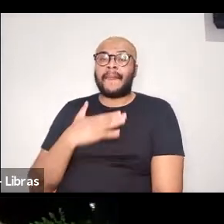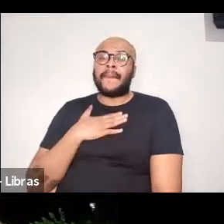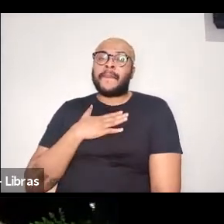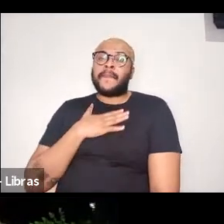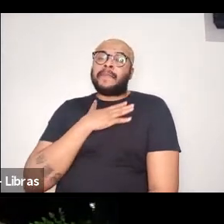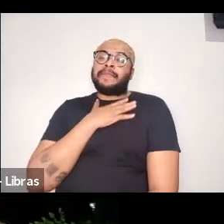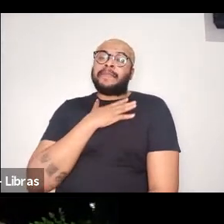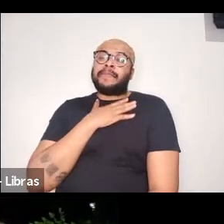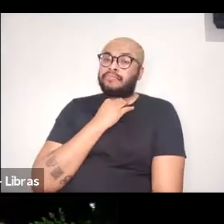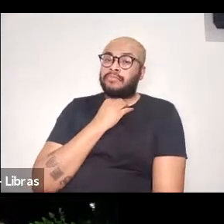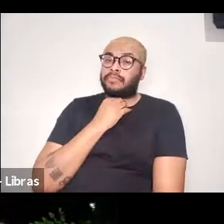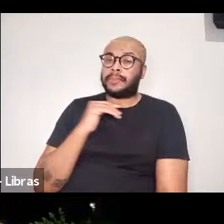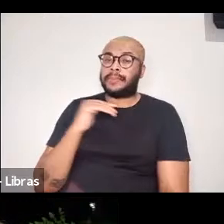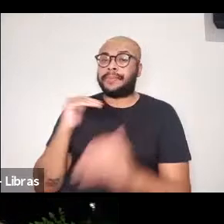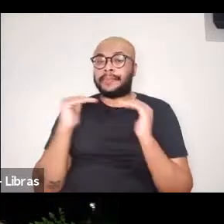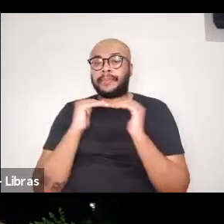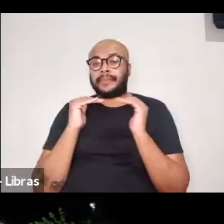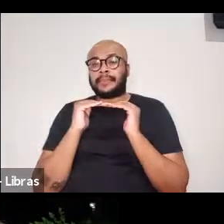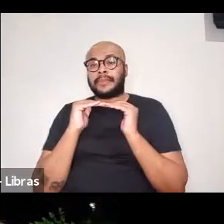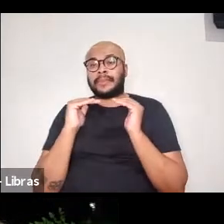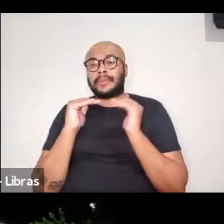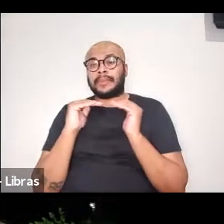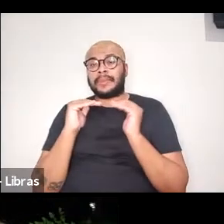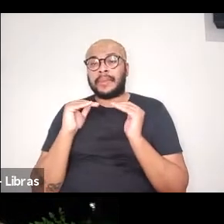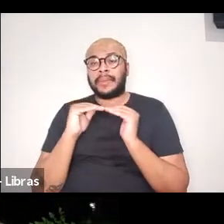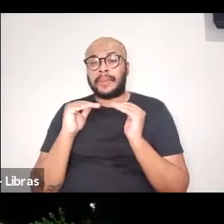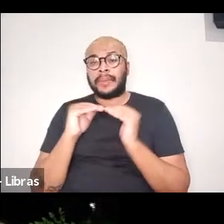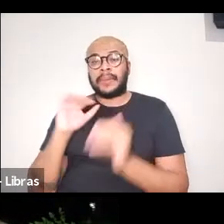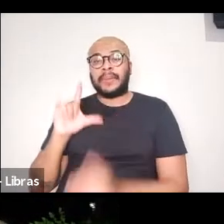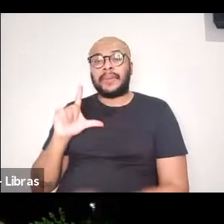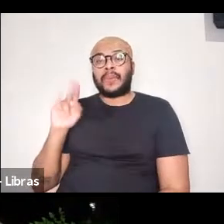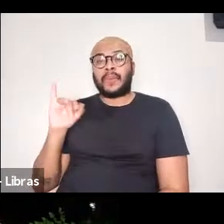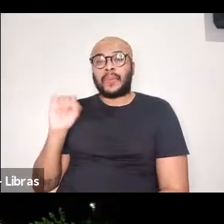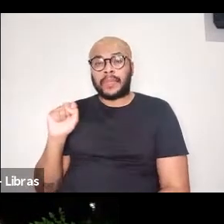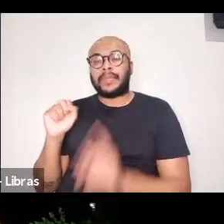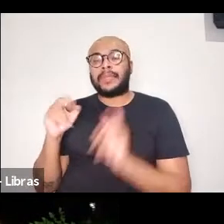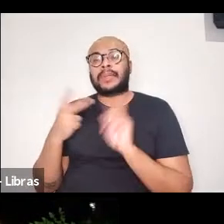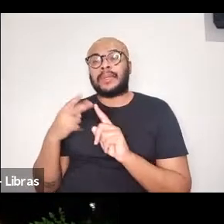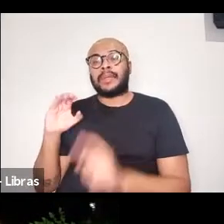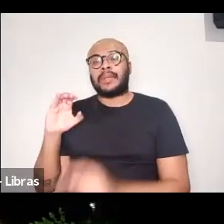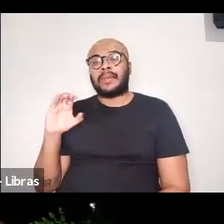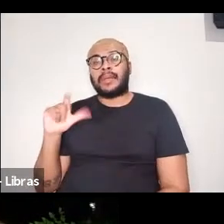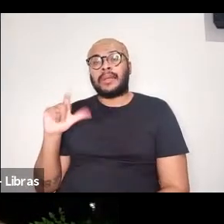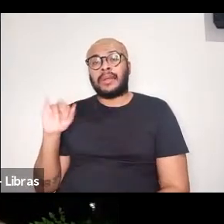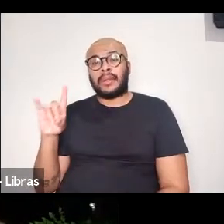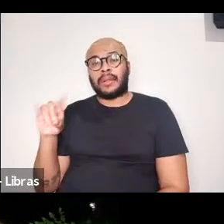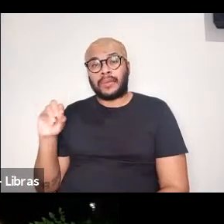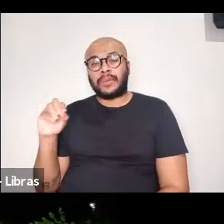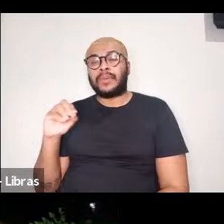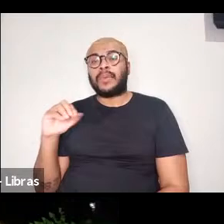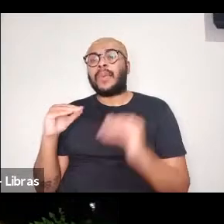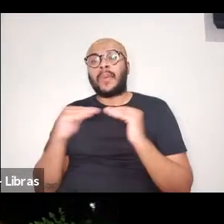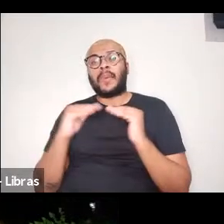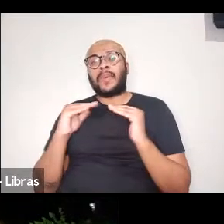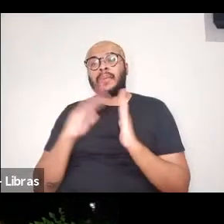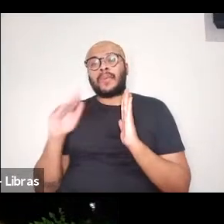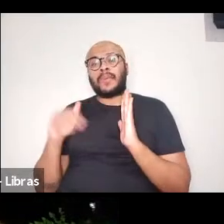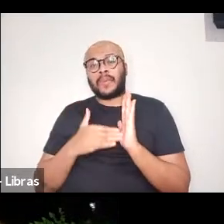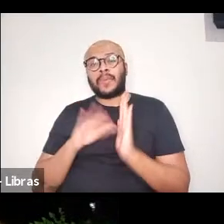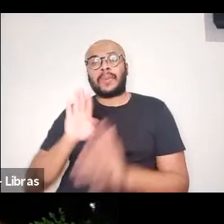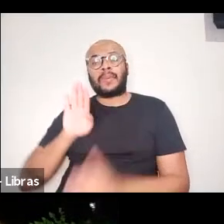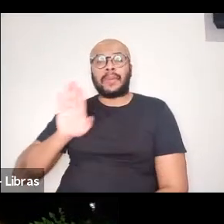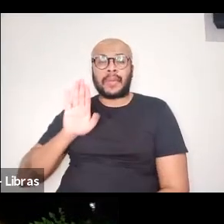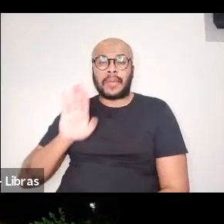concordar com Luiz e com Cláudio, eu concordo com eles em tudo que falaram, mas eu quero